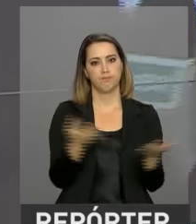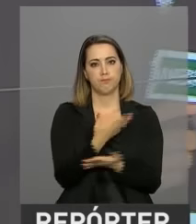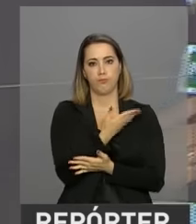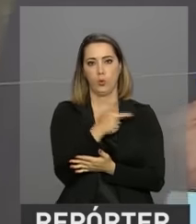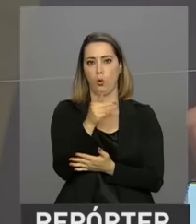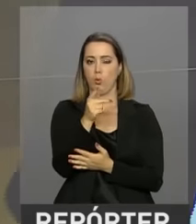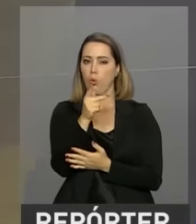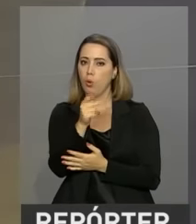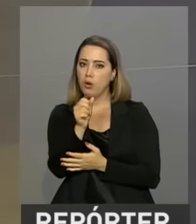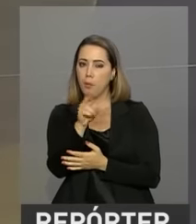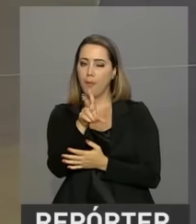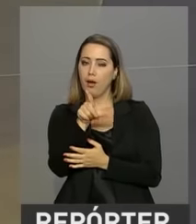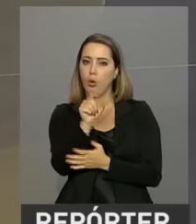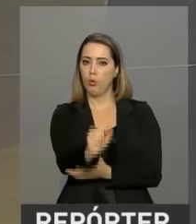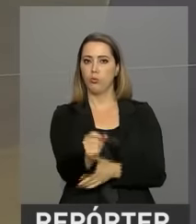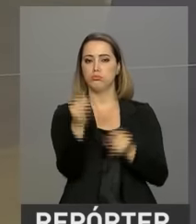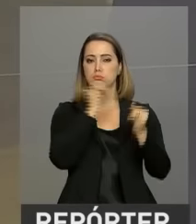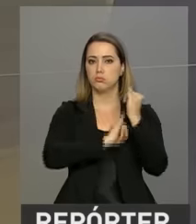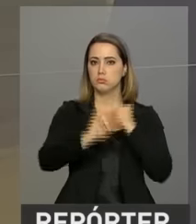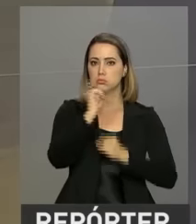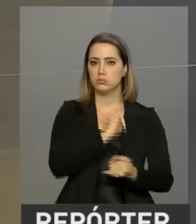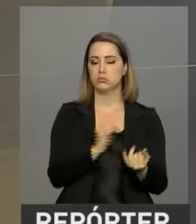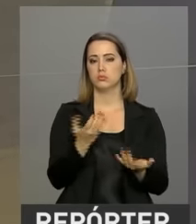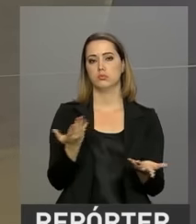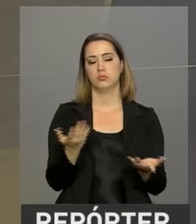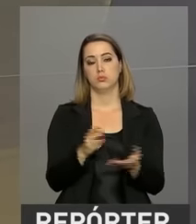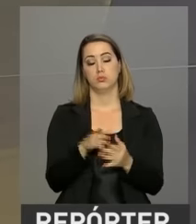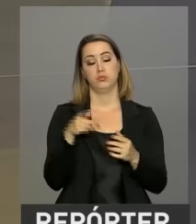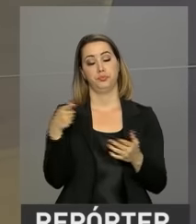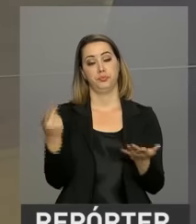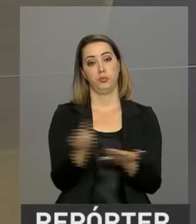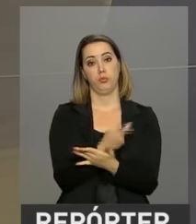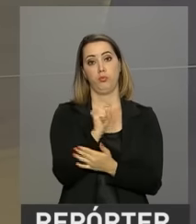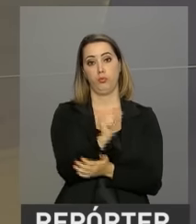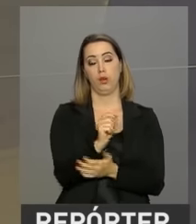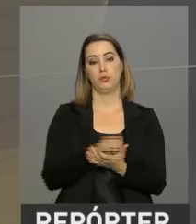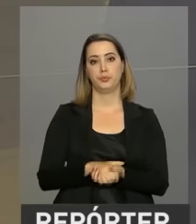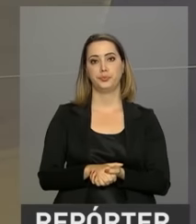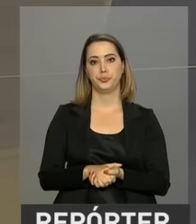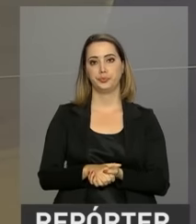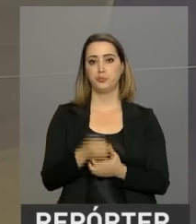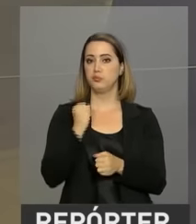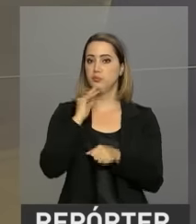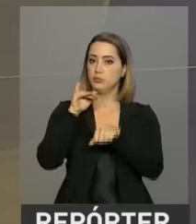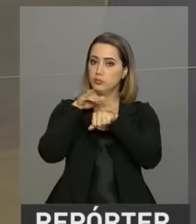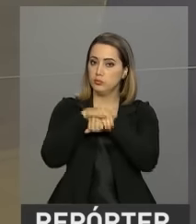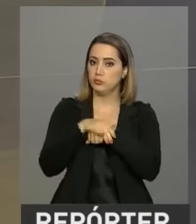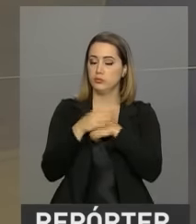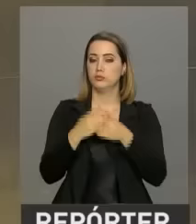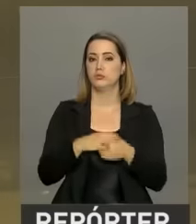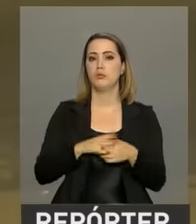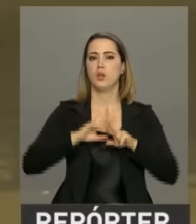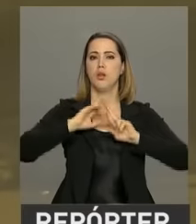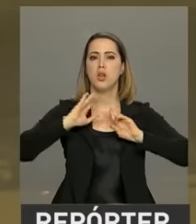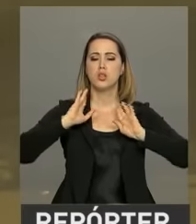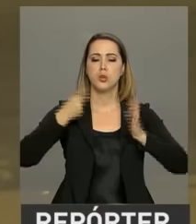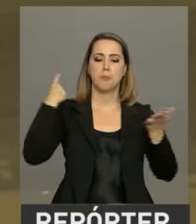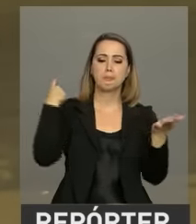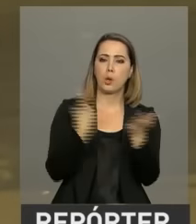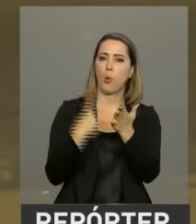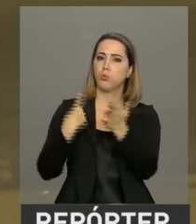Lassalvi, que está no Palácio do Planalto, tem as informações para a gente sobre essa operação. Boa noite, Paulo. Boa noite, Zaruiz. Foram cumpridos